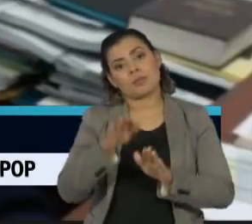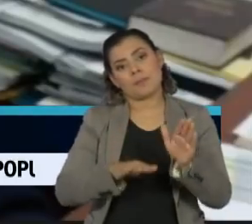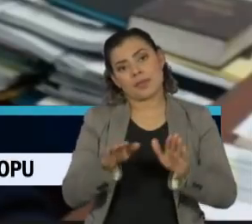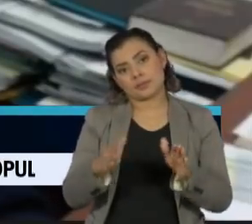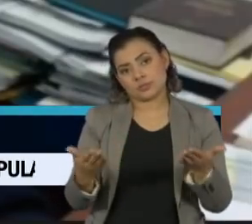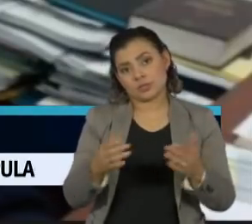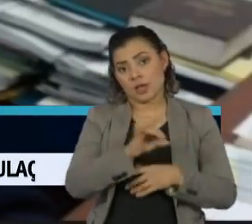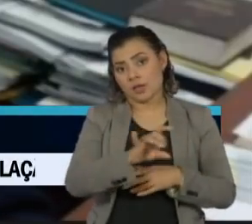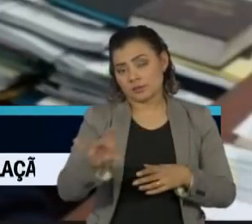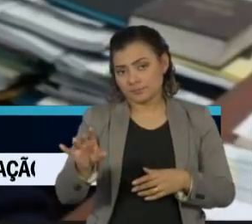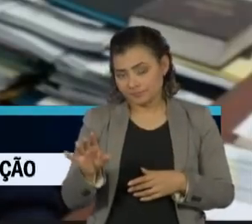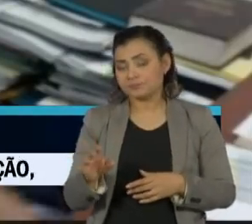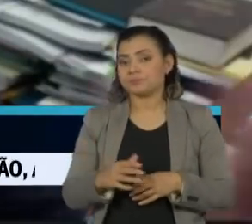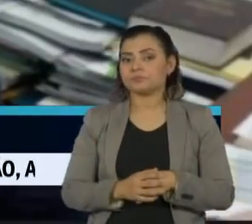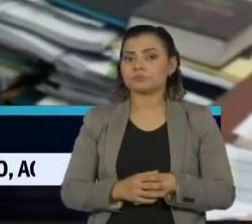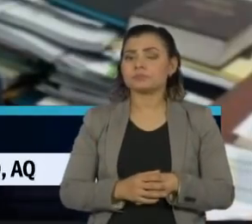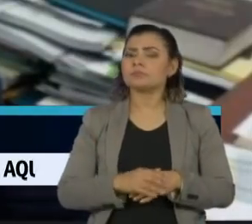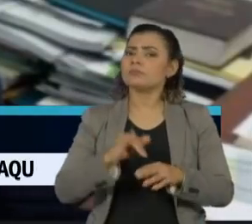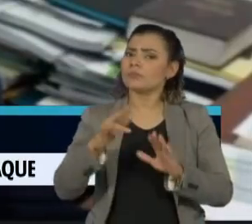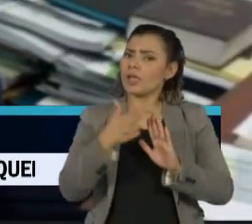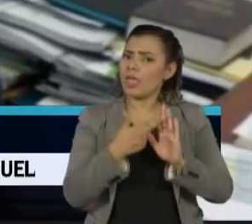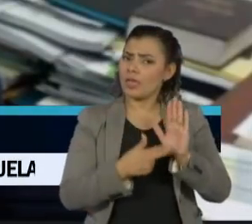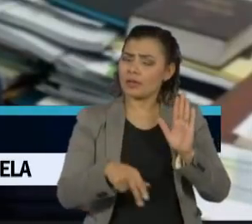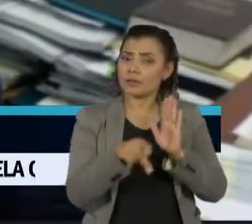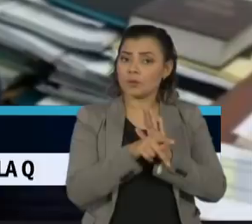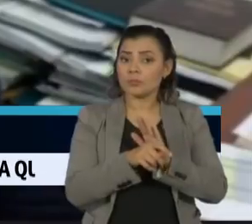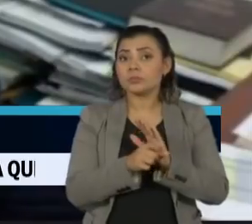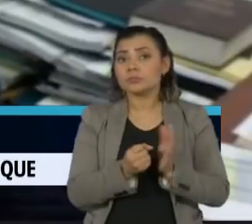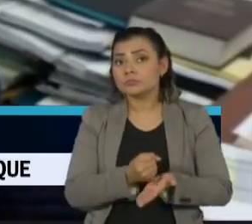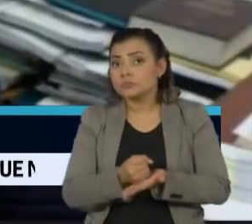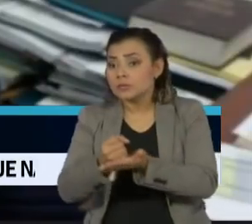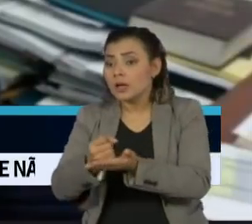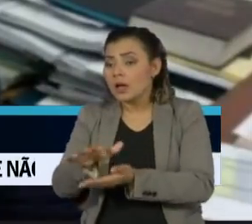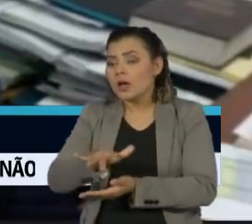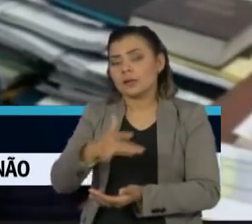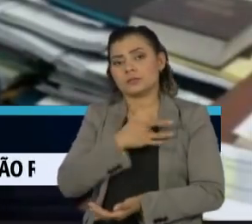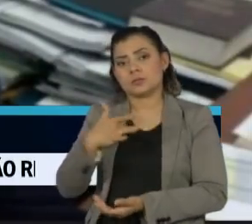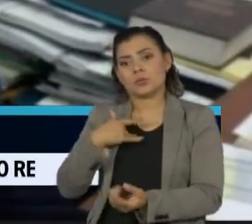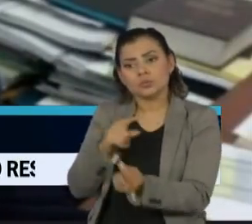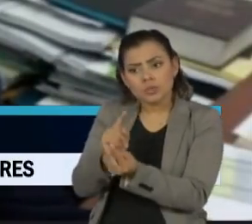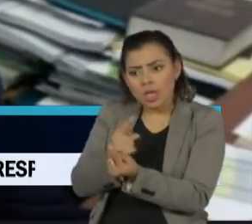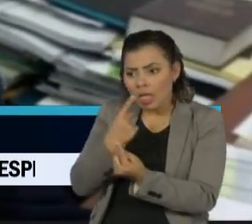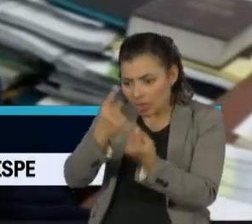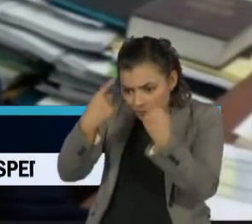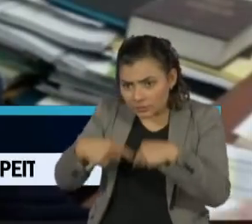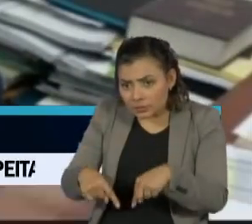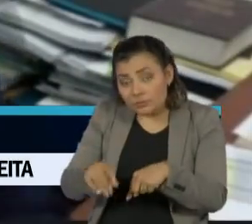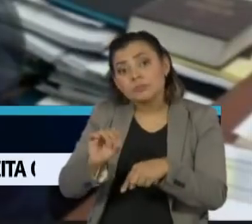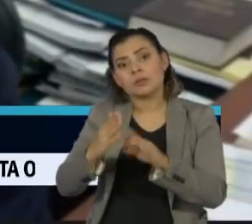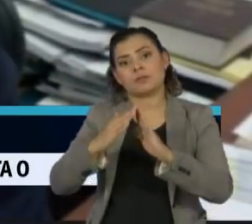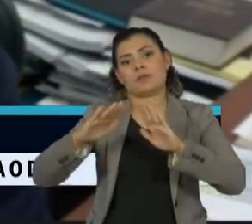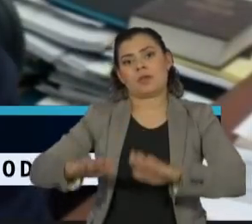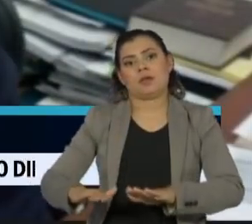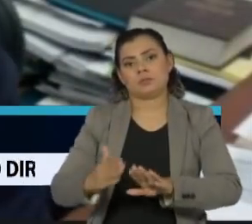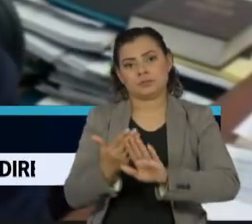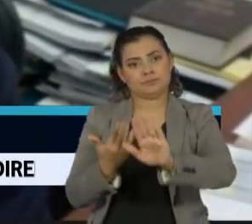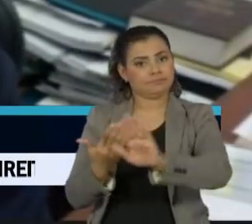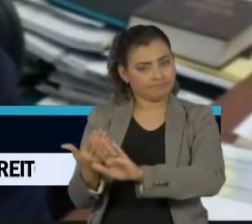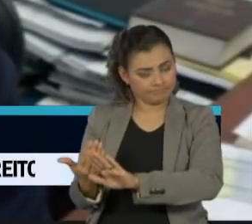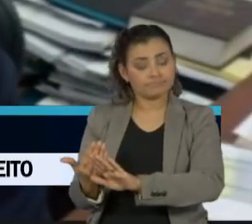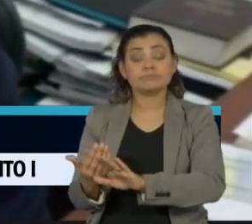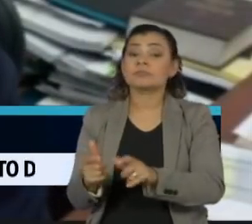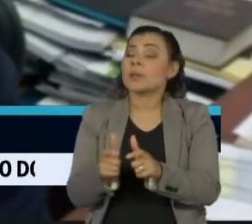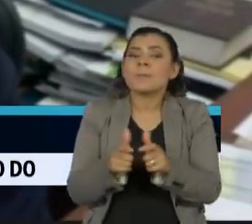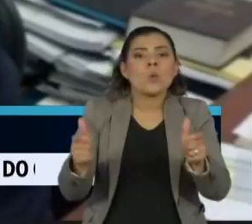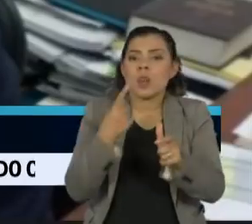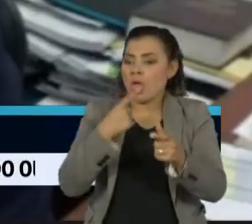sintomáticos, o protocolo é encaminhamento ao serviço de saúde para a realização do teste e o isolamento. A grande maioria dos